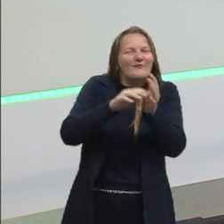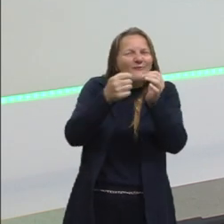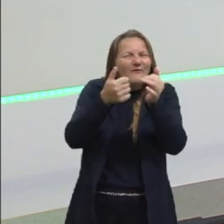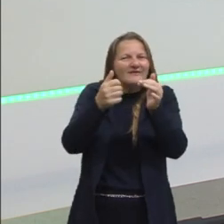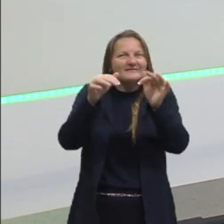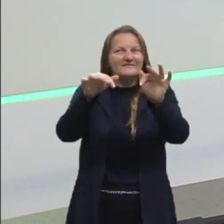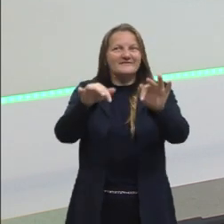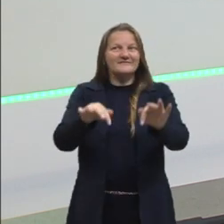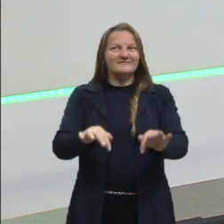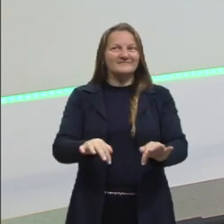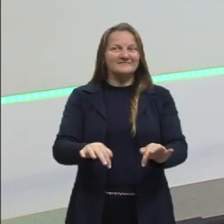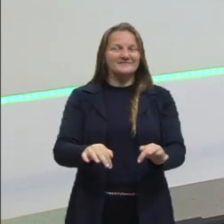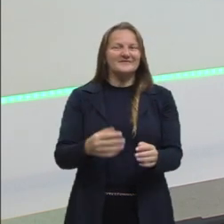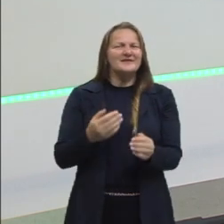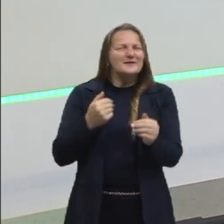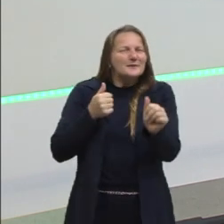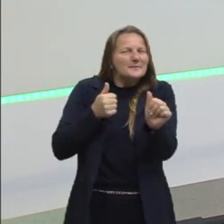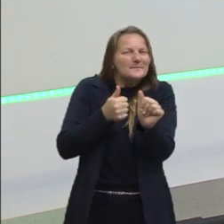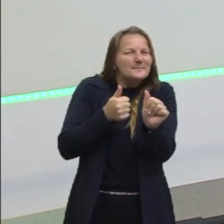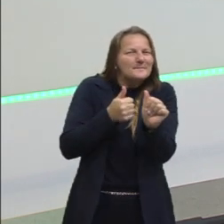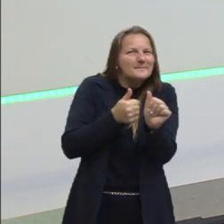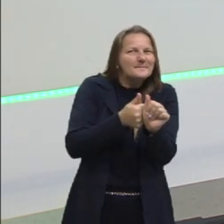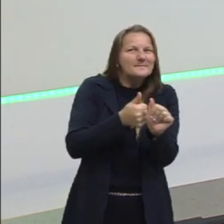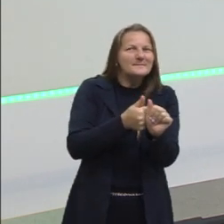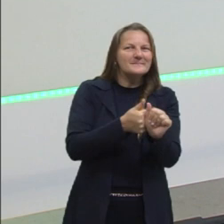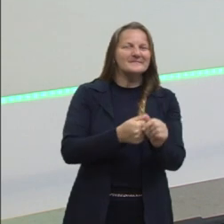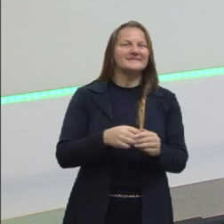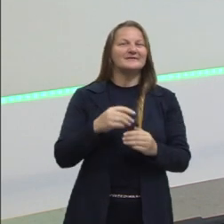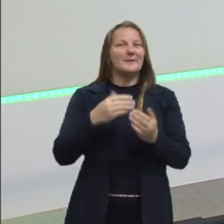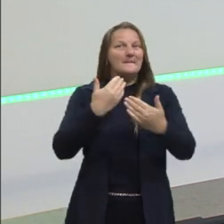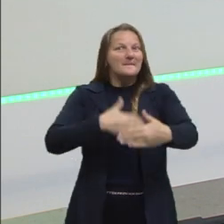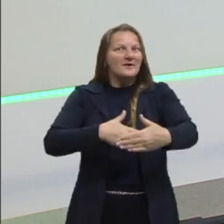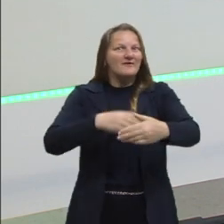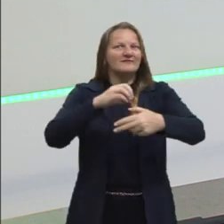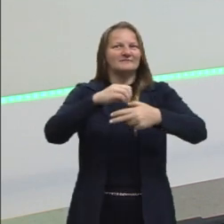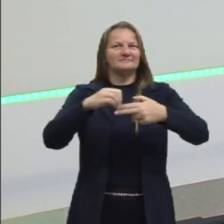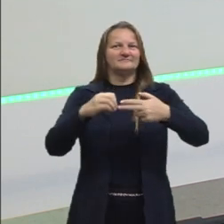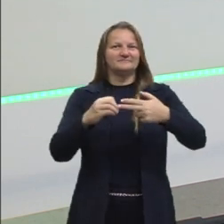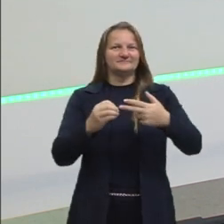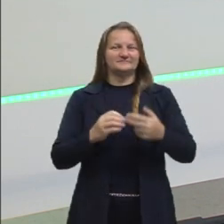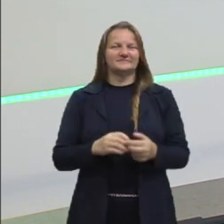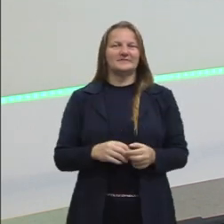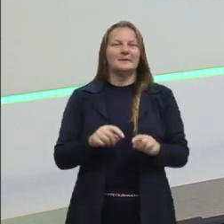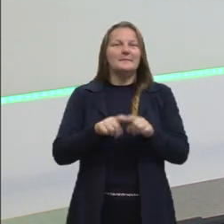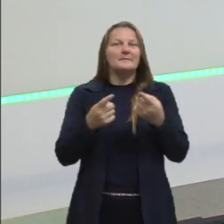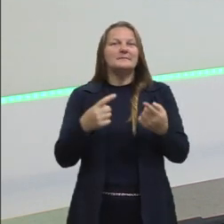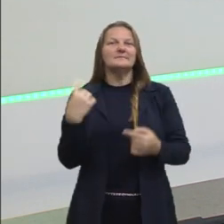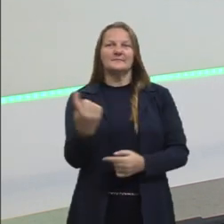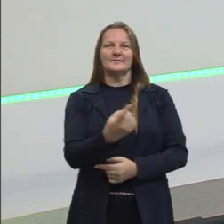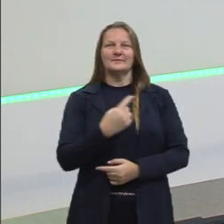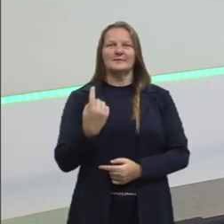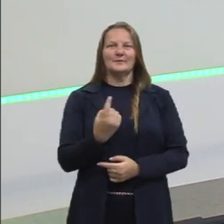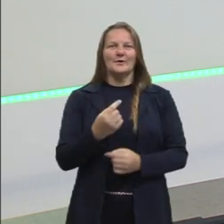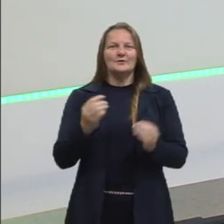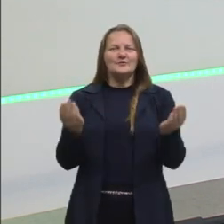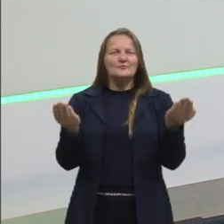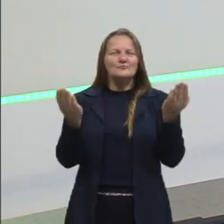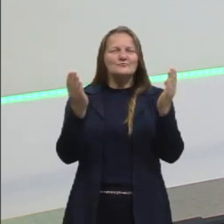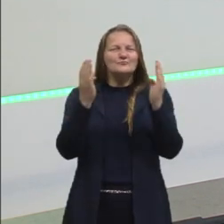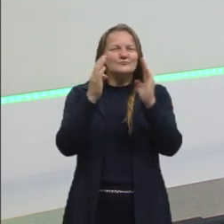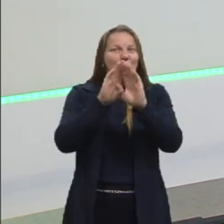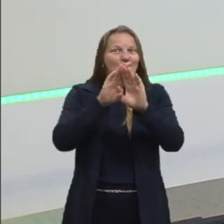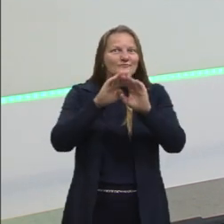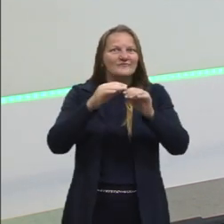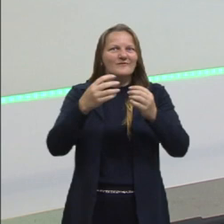final, cada vez mais próximo das provas do Enem. Mas a gente vai dar então um fechamento bem